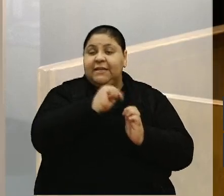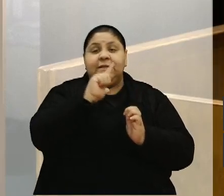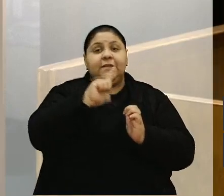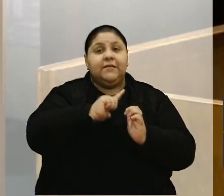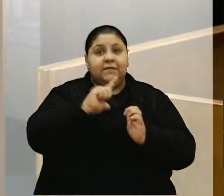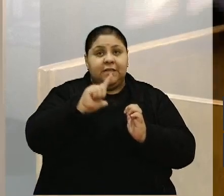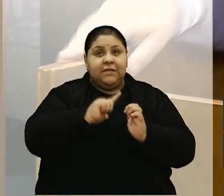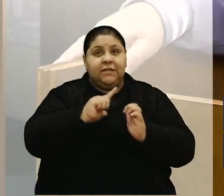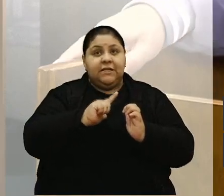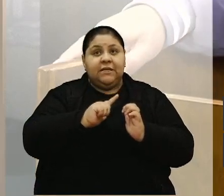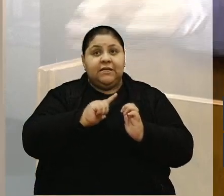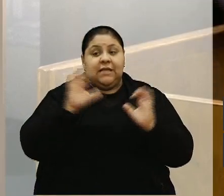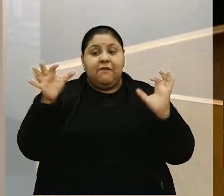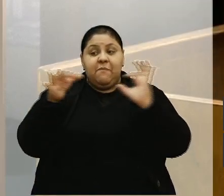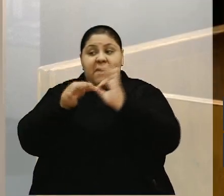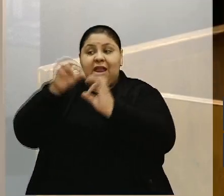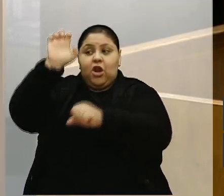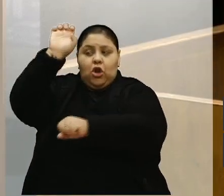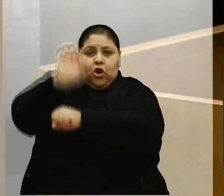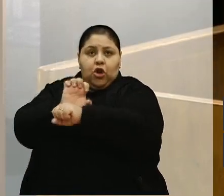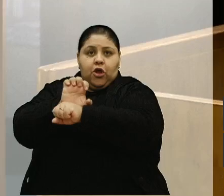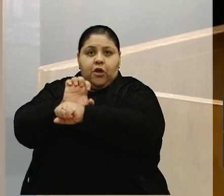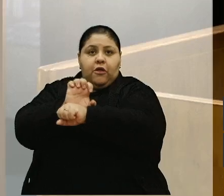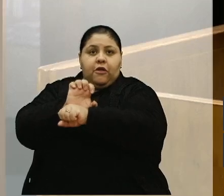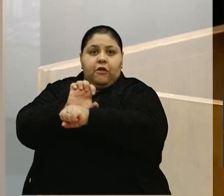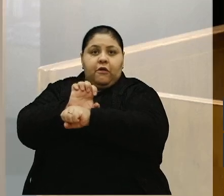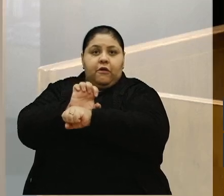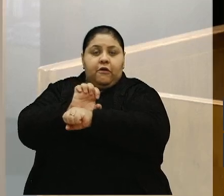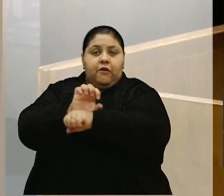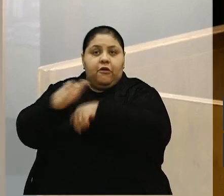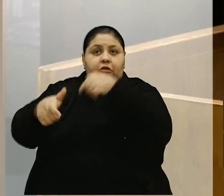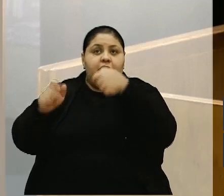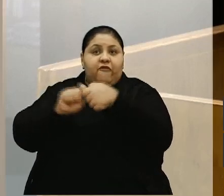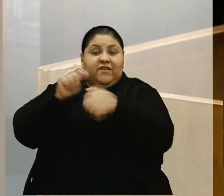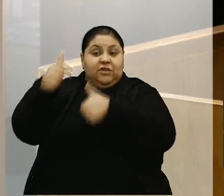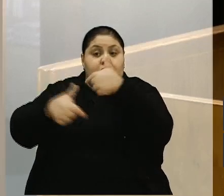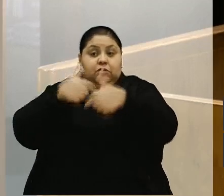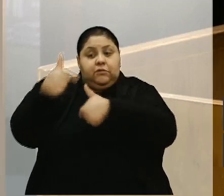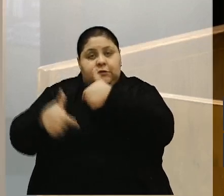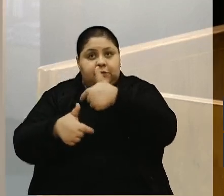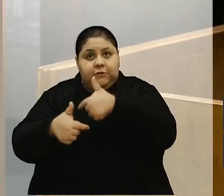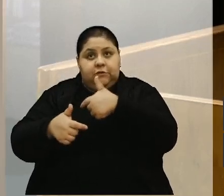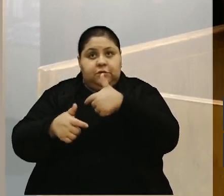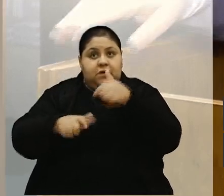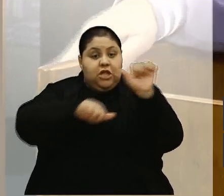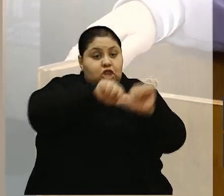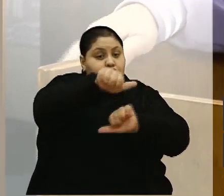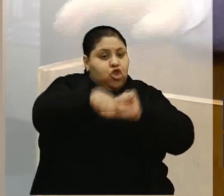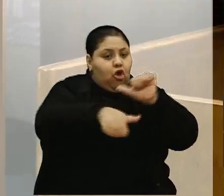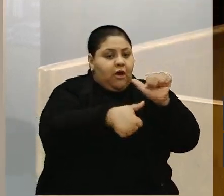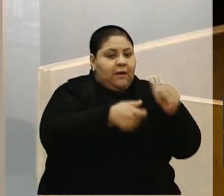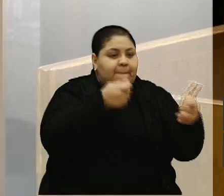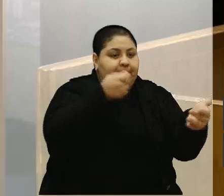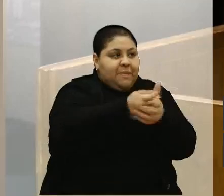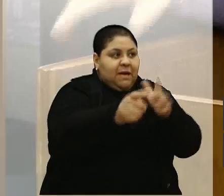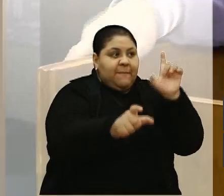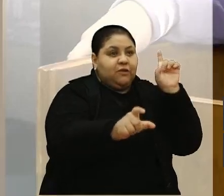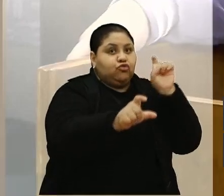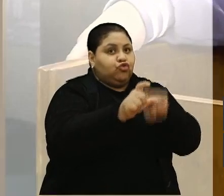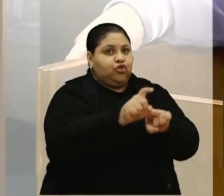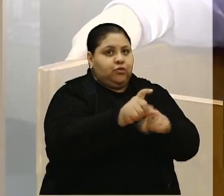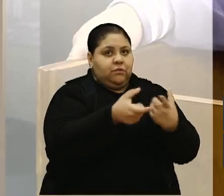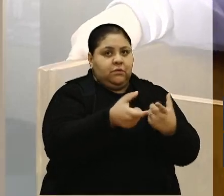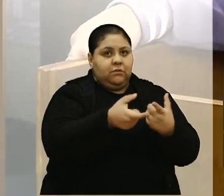débito com o Estado e que vai prestar serviço em troca de dívida. Então, não é bem assim, ah, vou sair